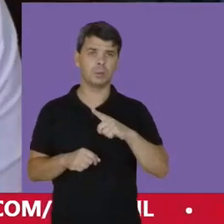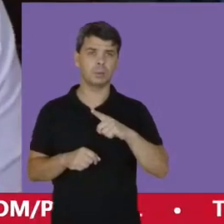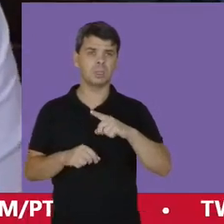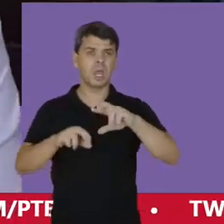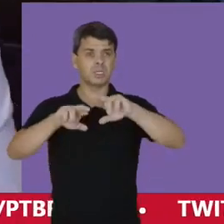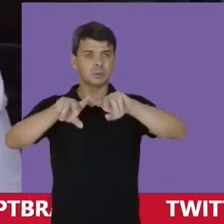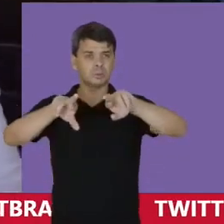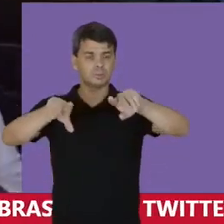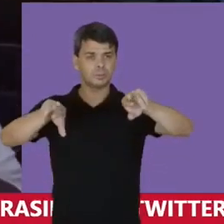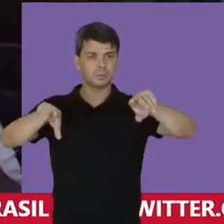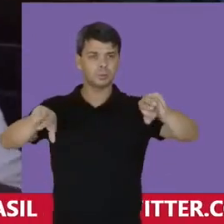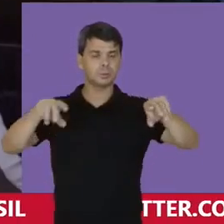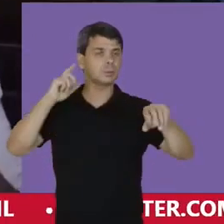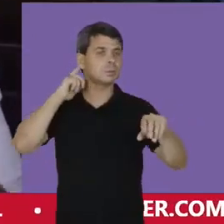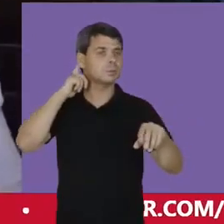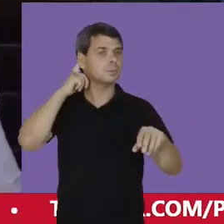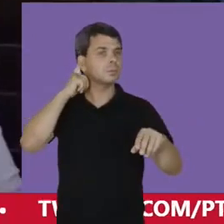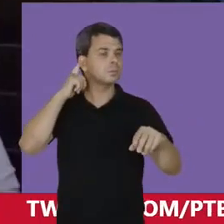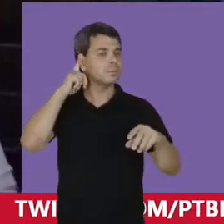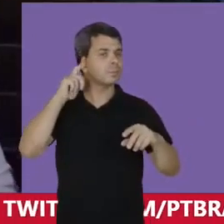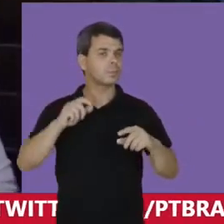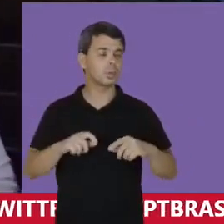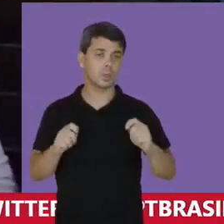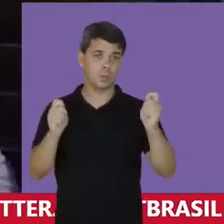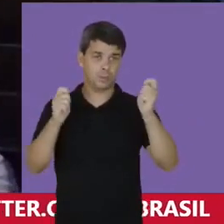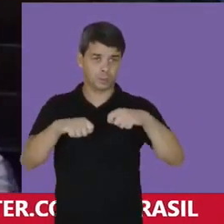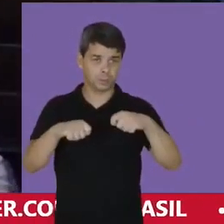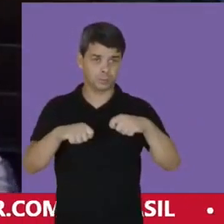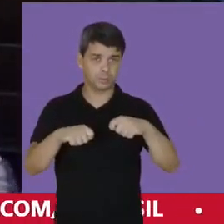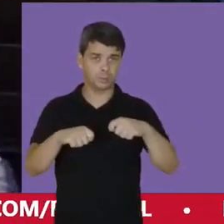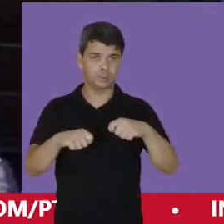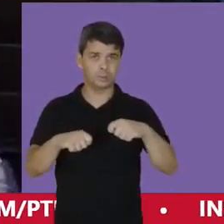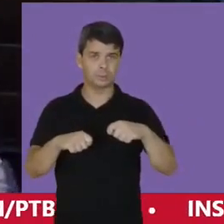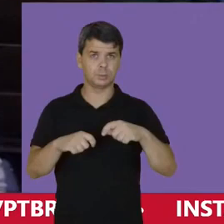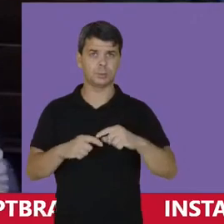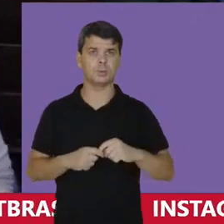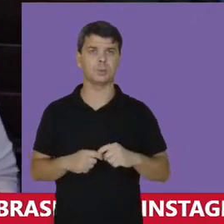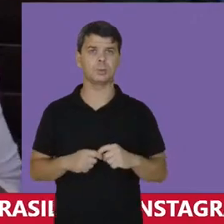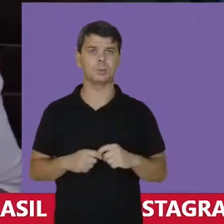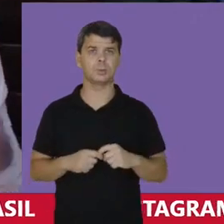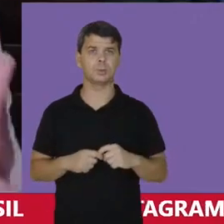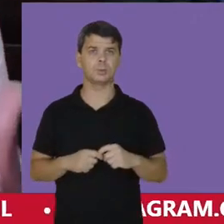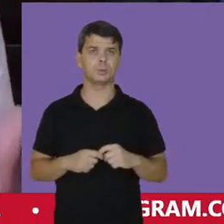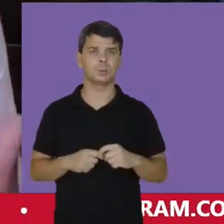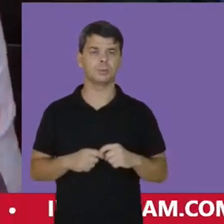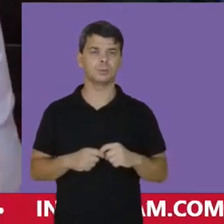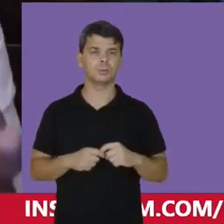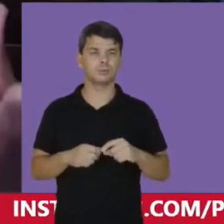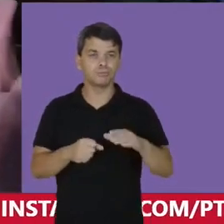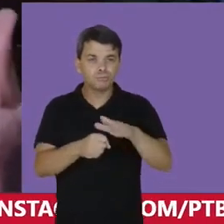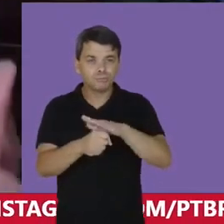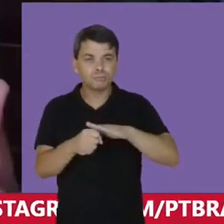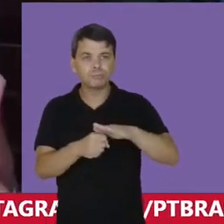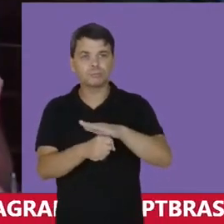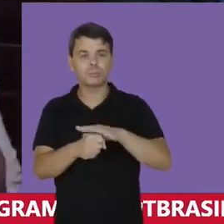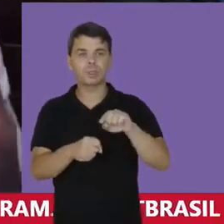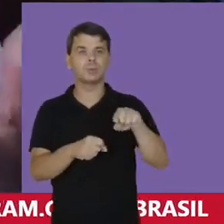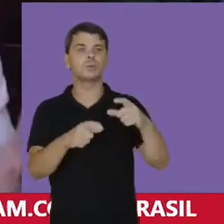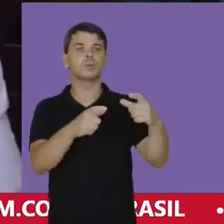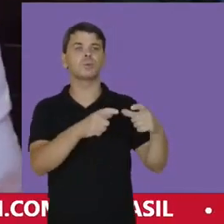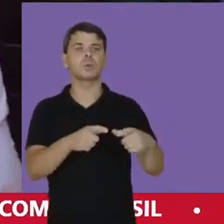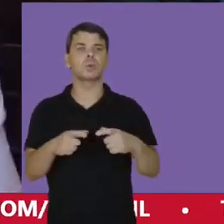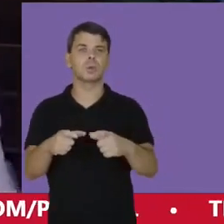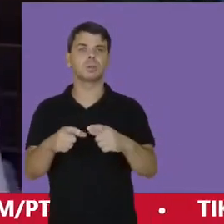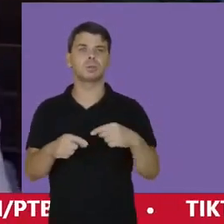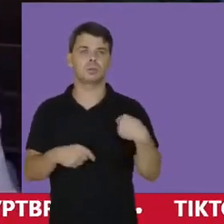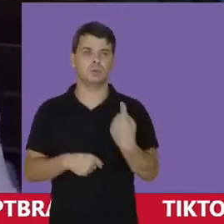diversidade A possibilidade Do preenchimento Desse local